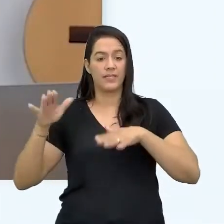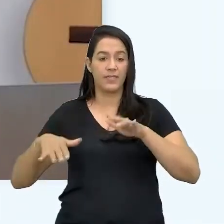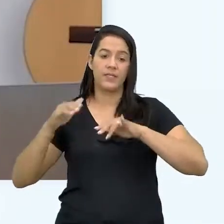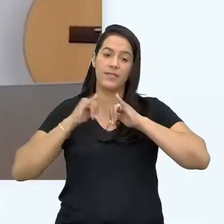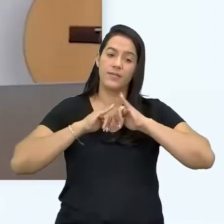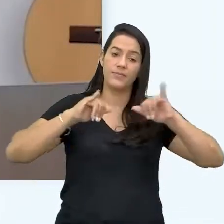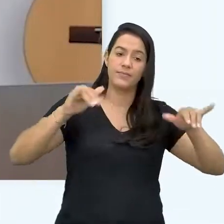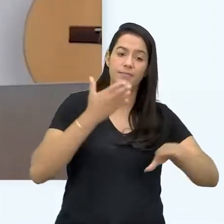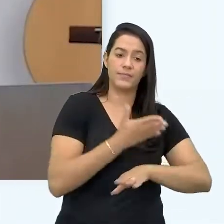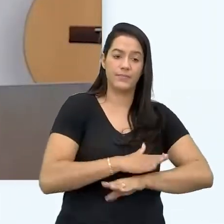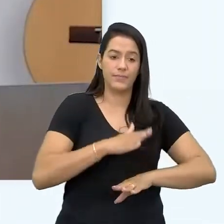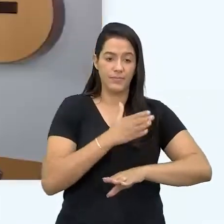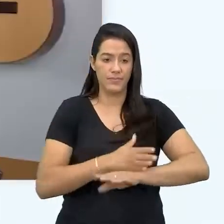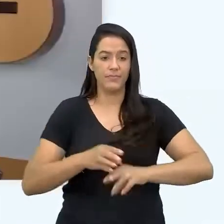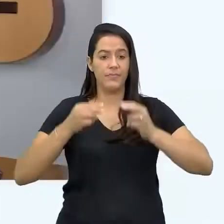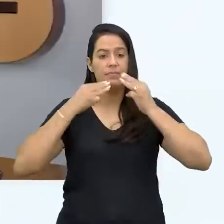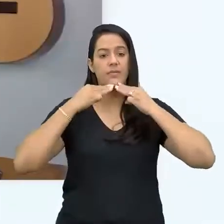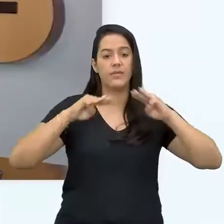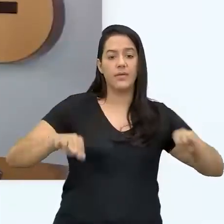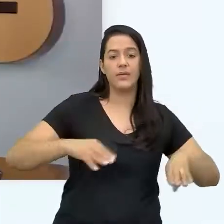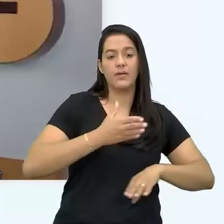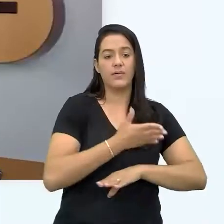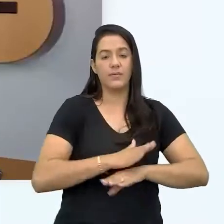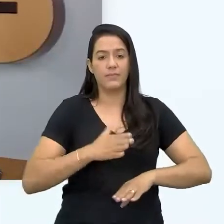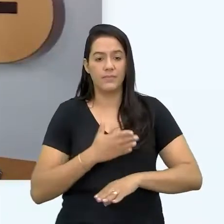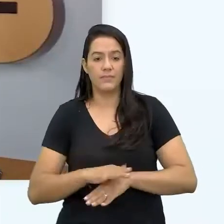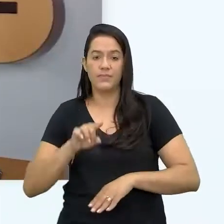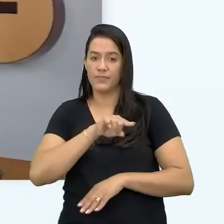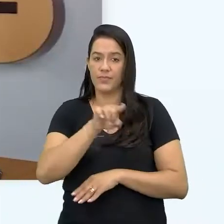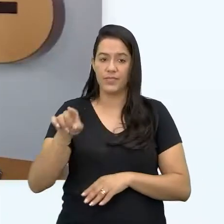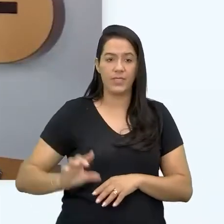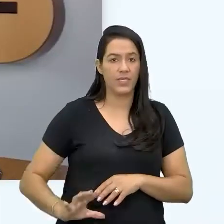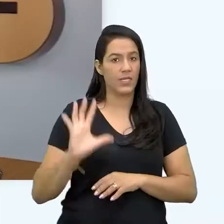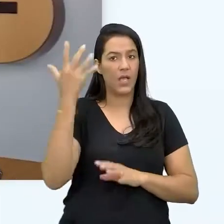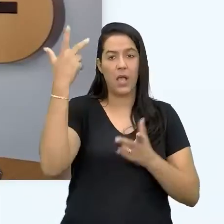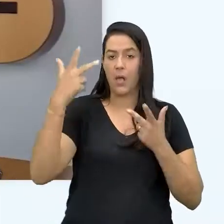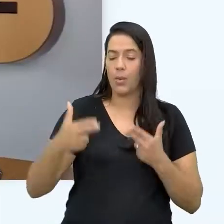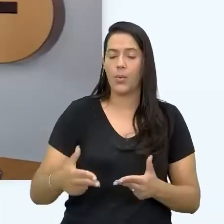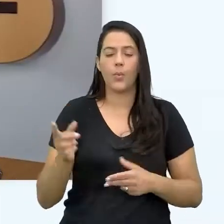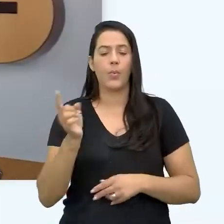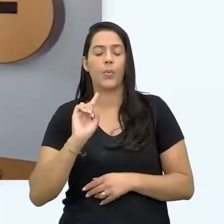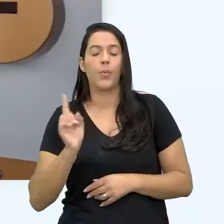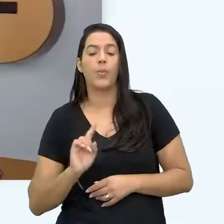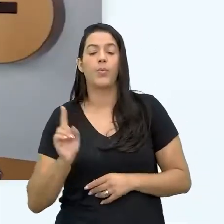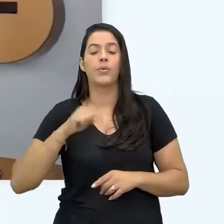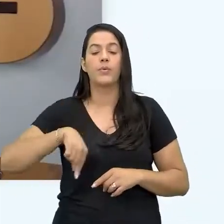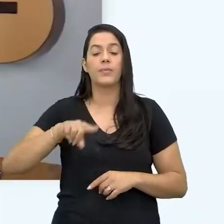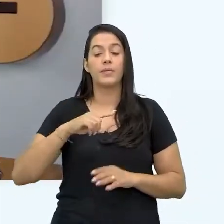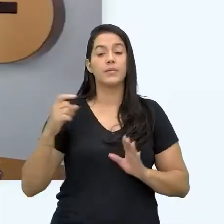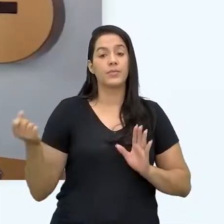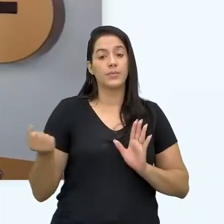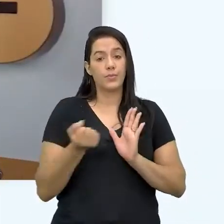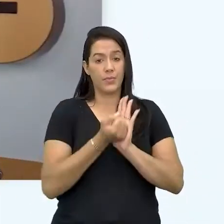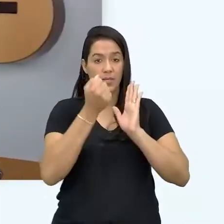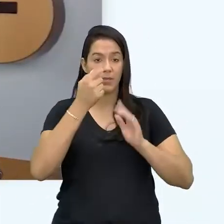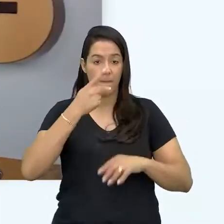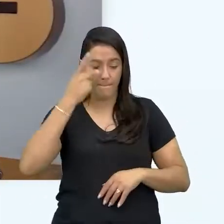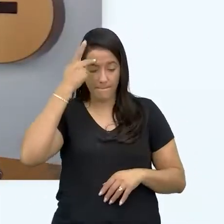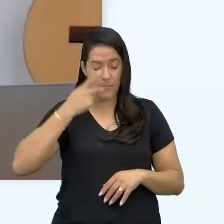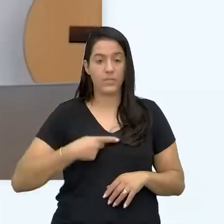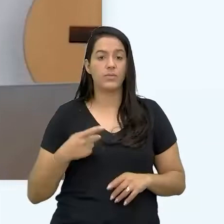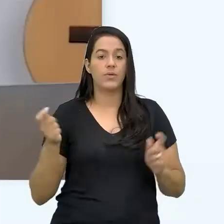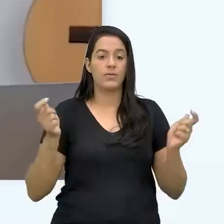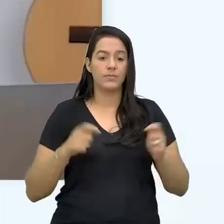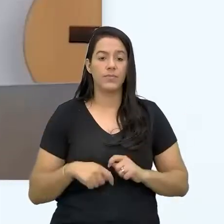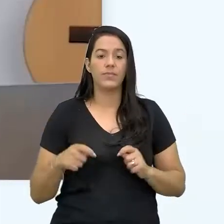training, né, um treinamento de mídia. Com você não vai acontecer exatamente a mesma coisa. Mas, de fato, o branding pessoal, ele pressupõe um pouquinho de